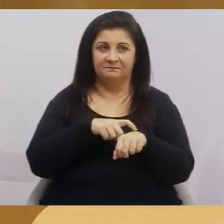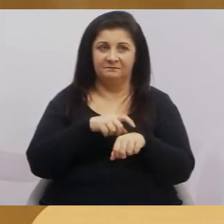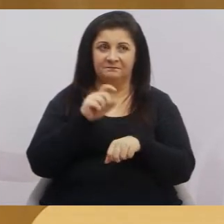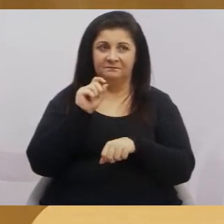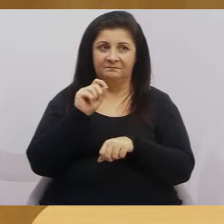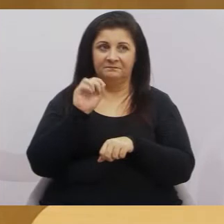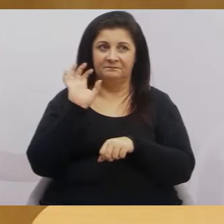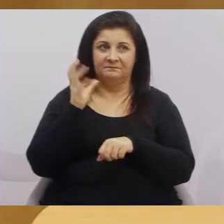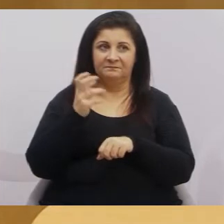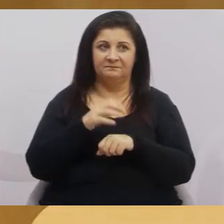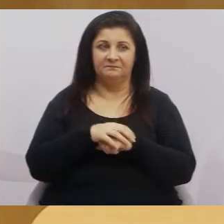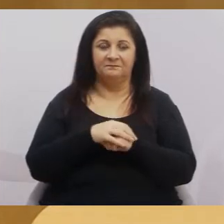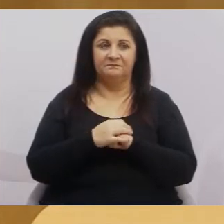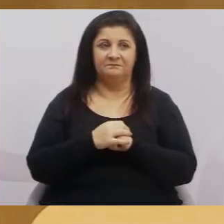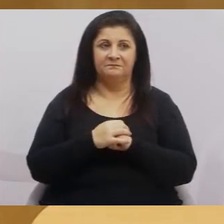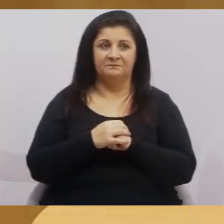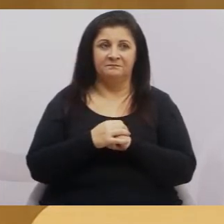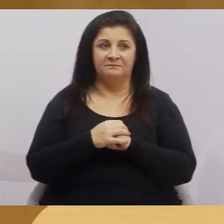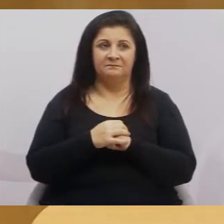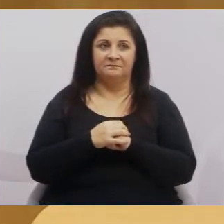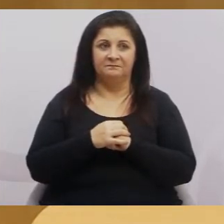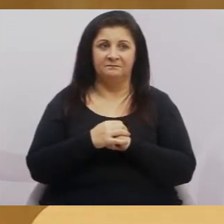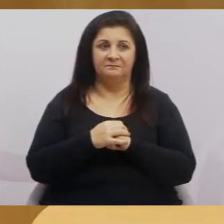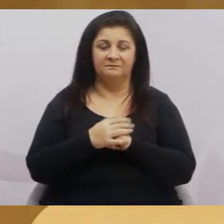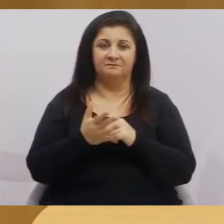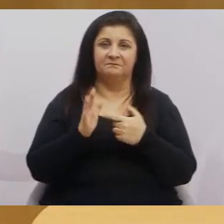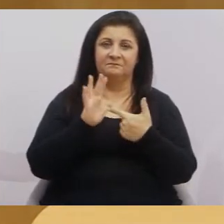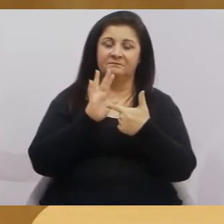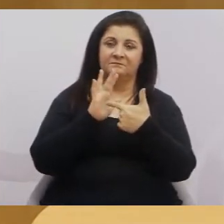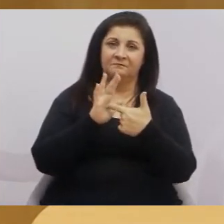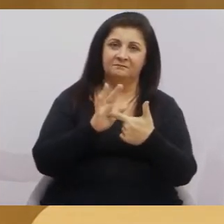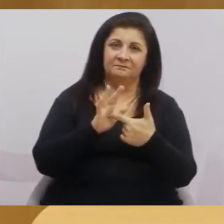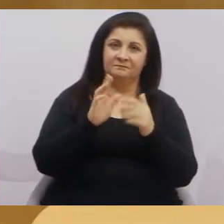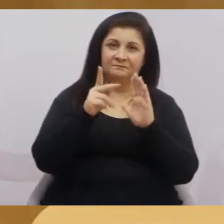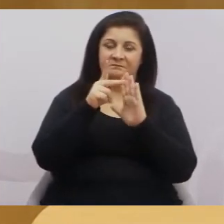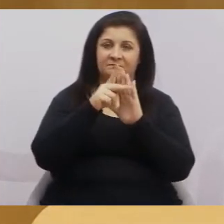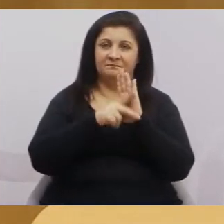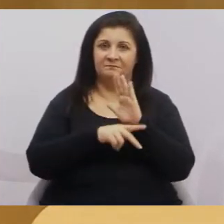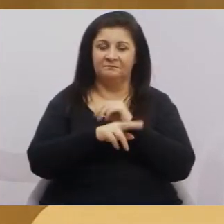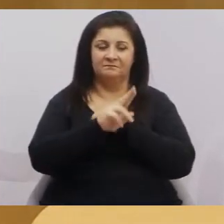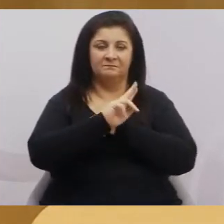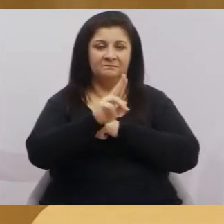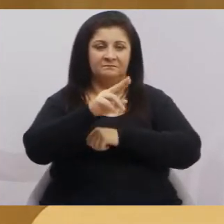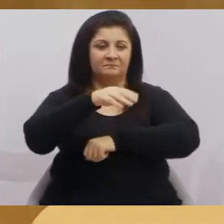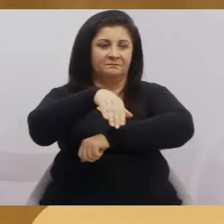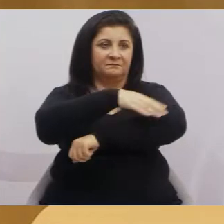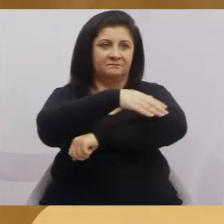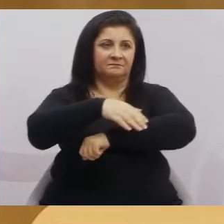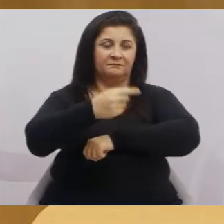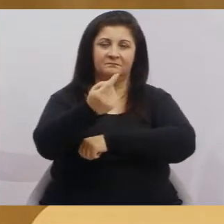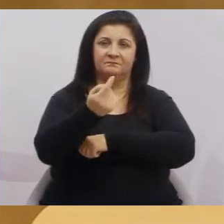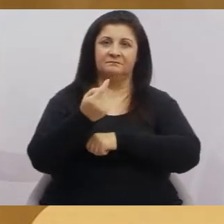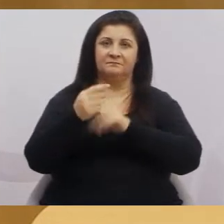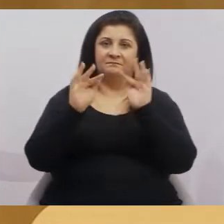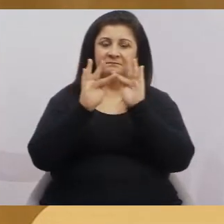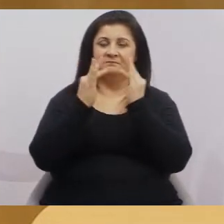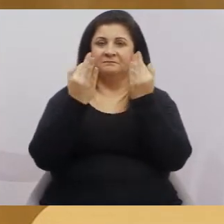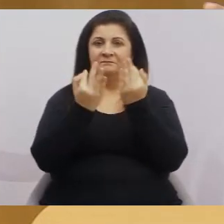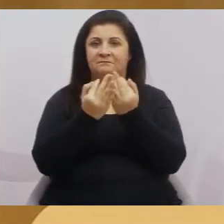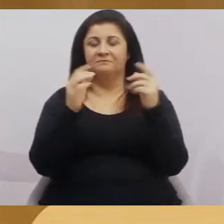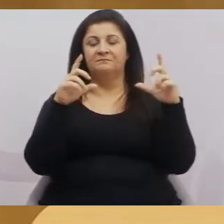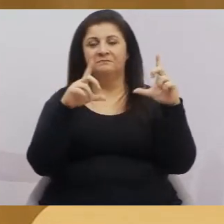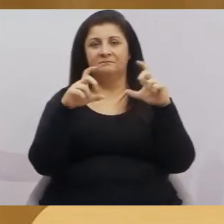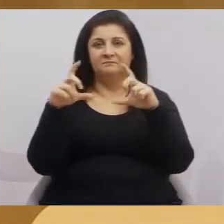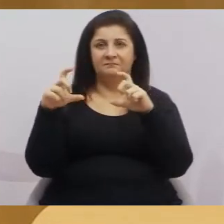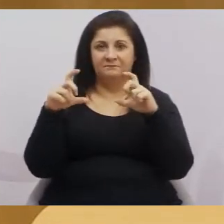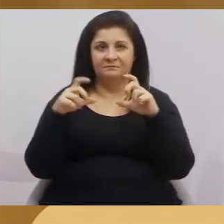acontecer? Que conforme vai apresentar projeto de nome de rua, vem a família, aí vem tirar foto, aquela